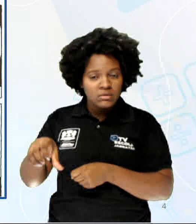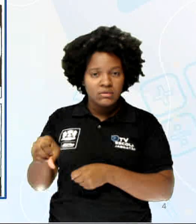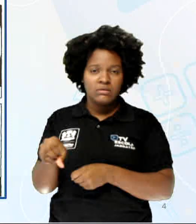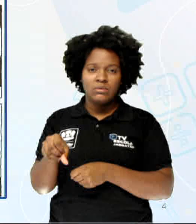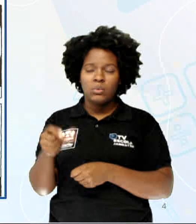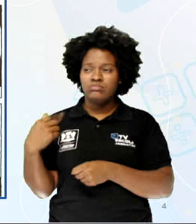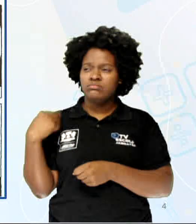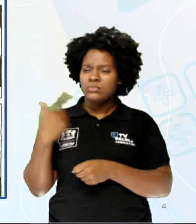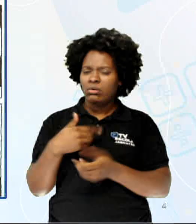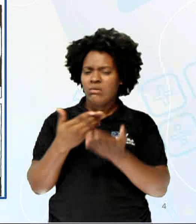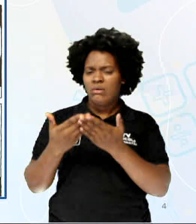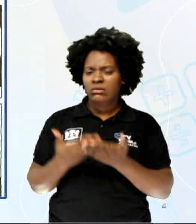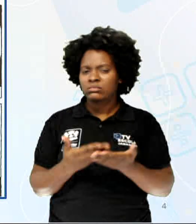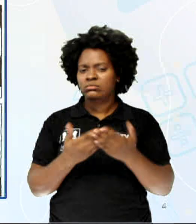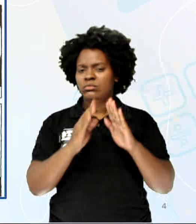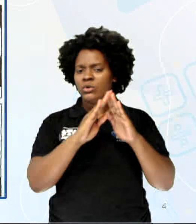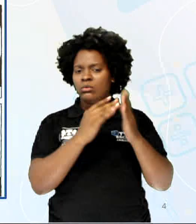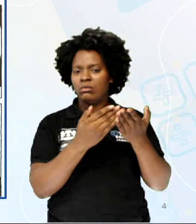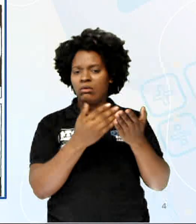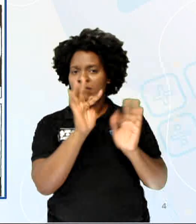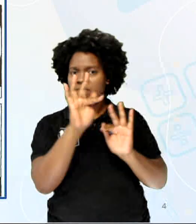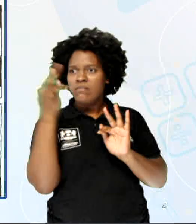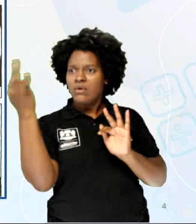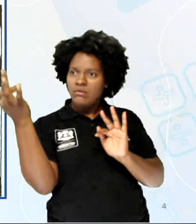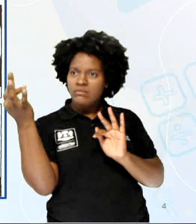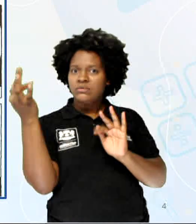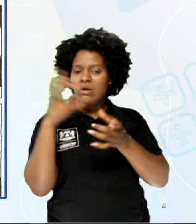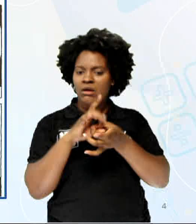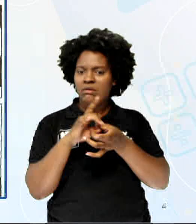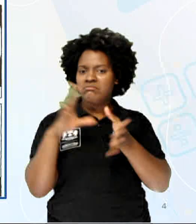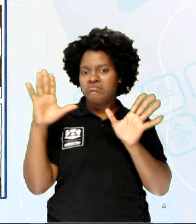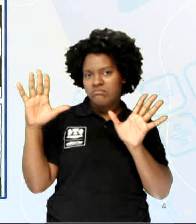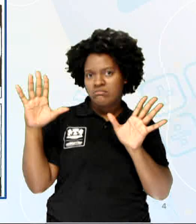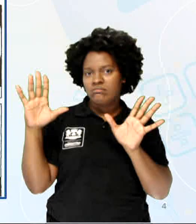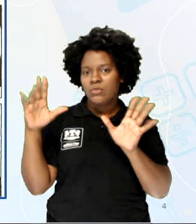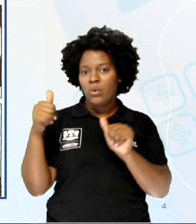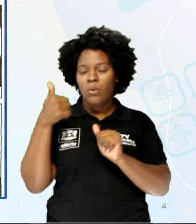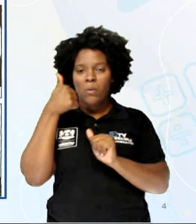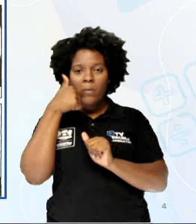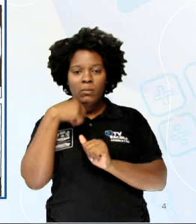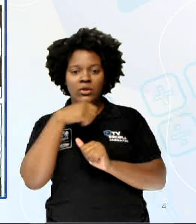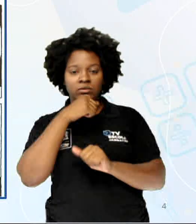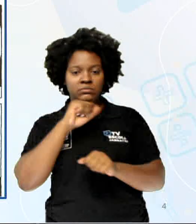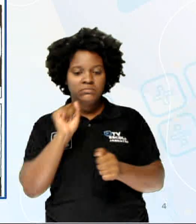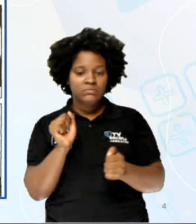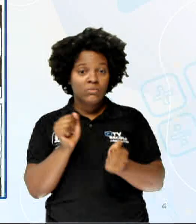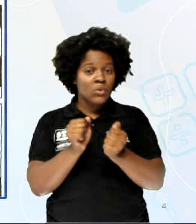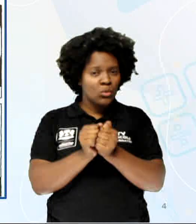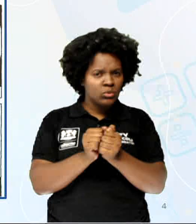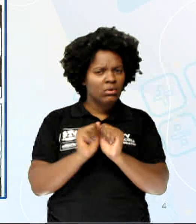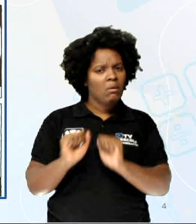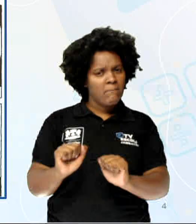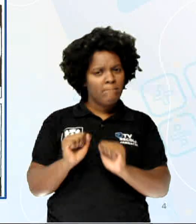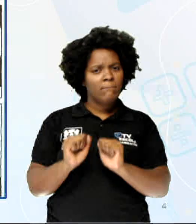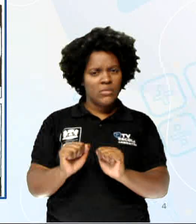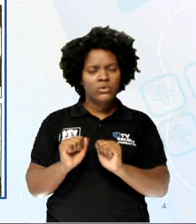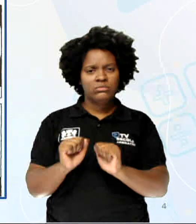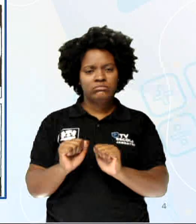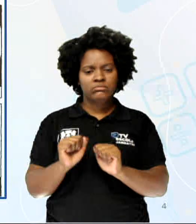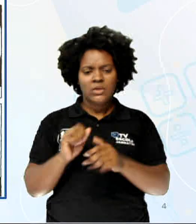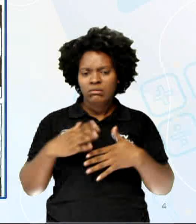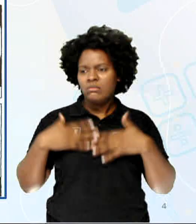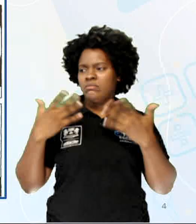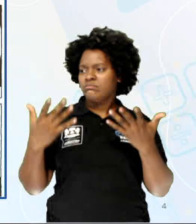a gente estudava numa escola francesa e laica, onde meninas e meninas ficavam juntos. E, de